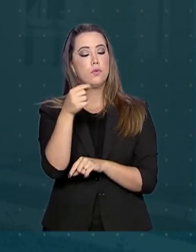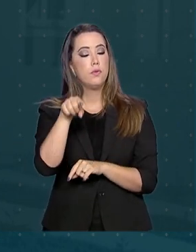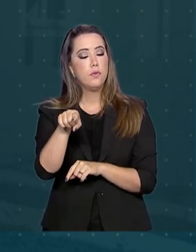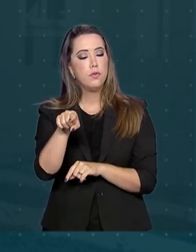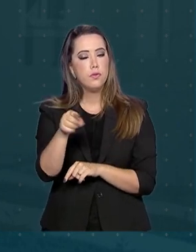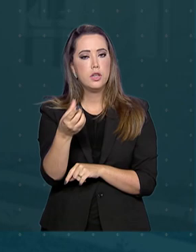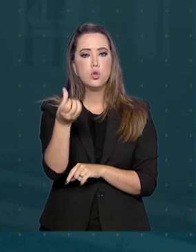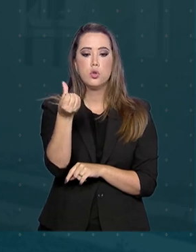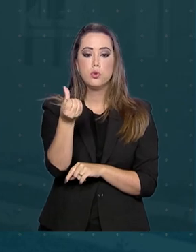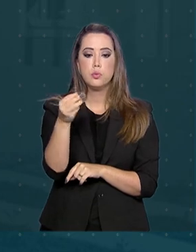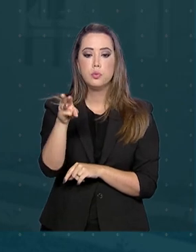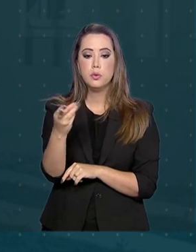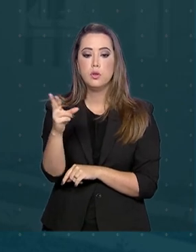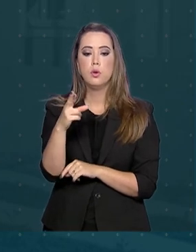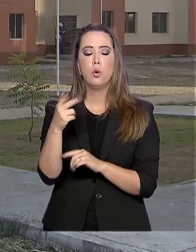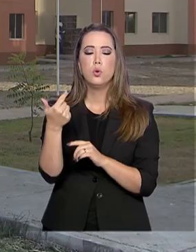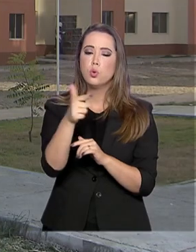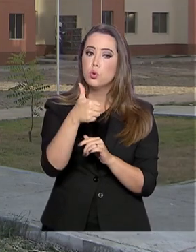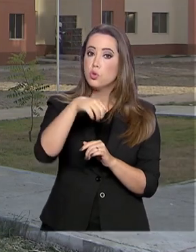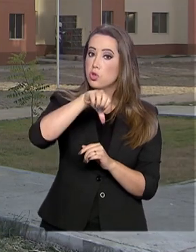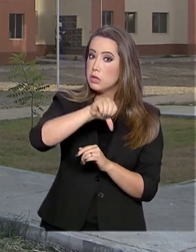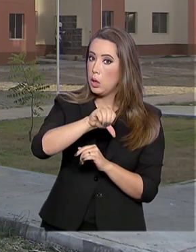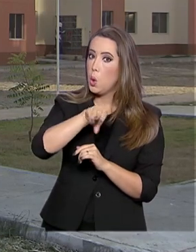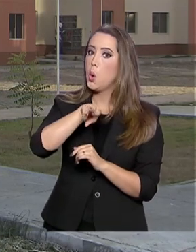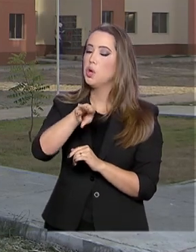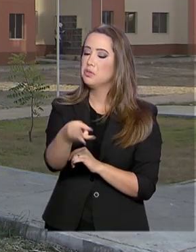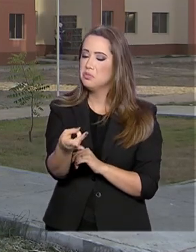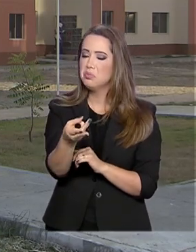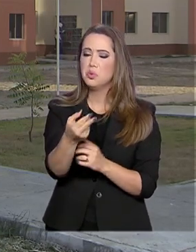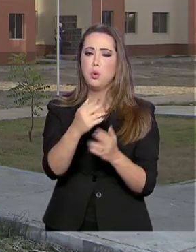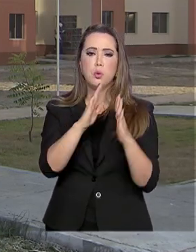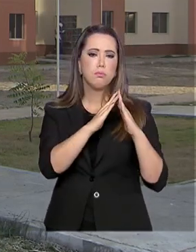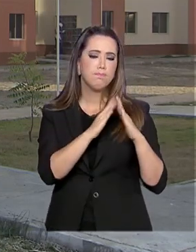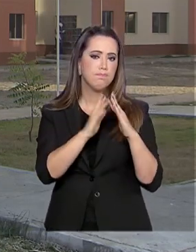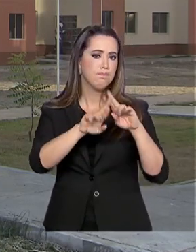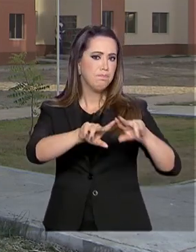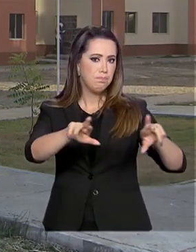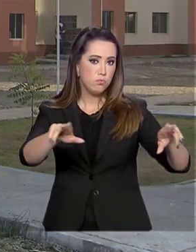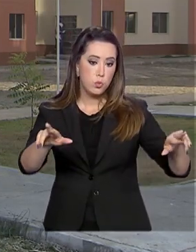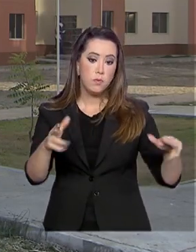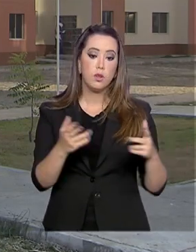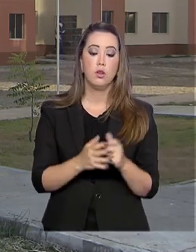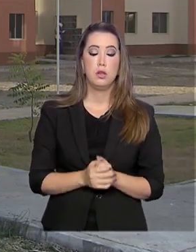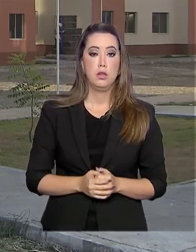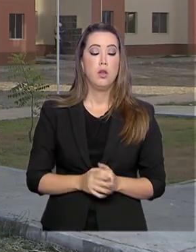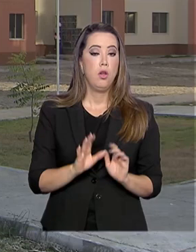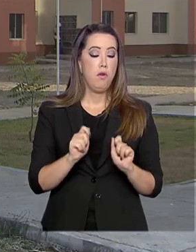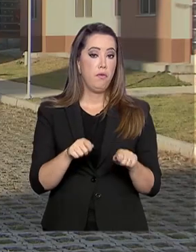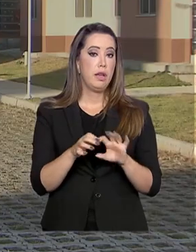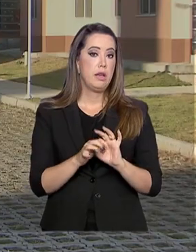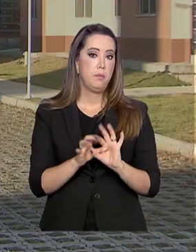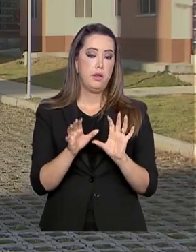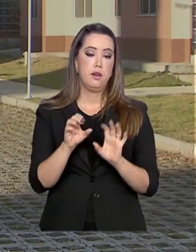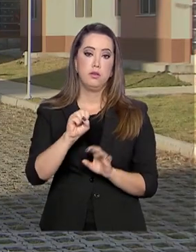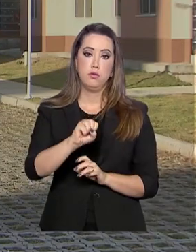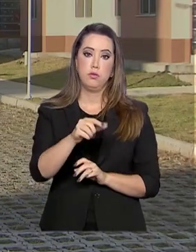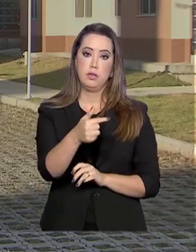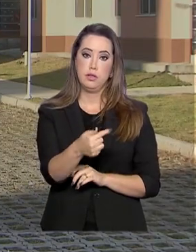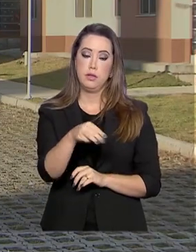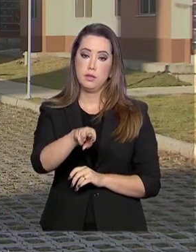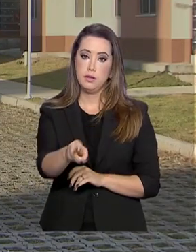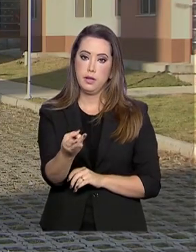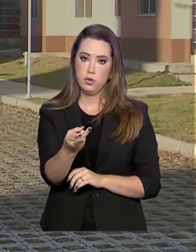para o Programa Nacional de Habitação Rural. Nesta semana, foi autorizado o repasse de 87 milhões de reais para a